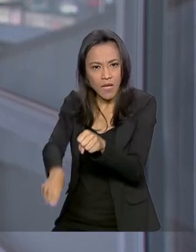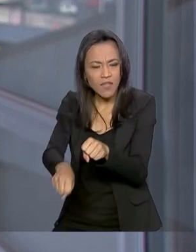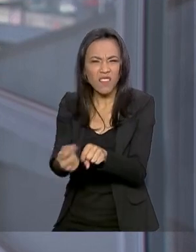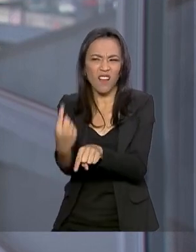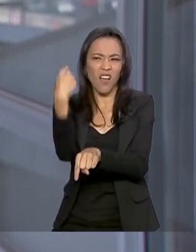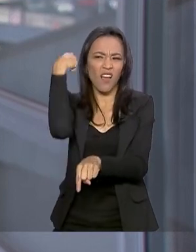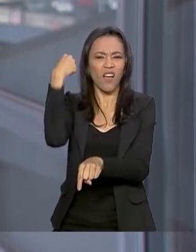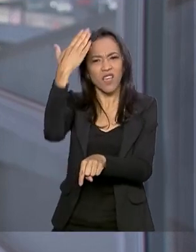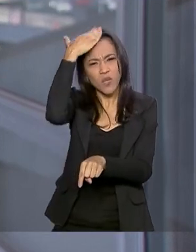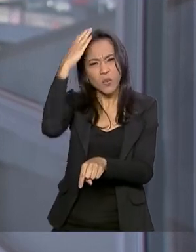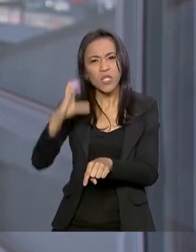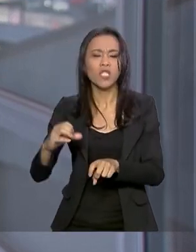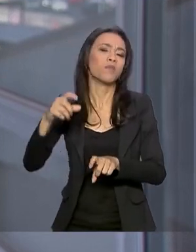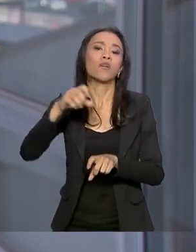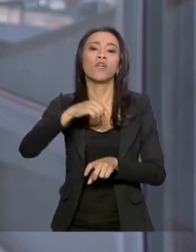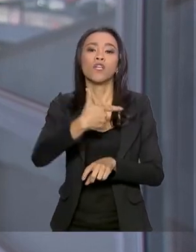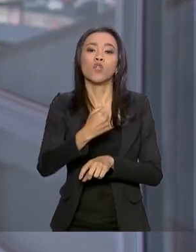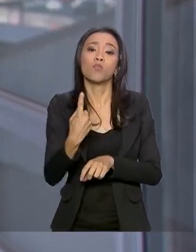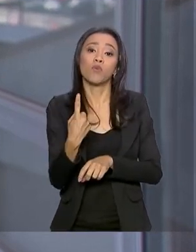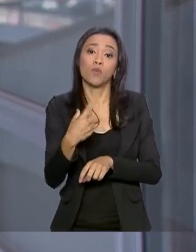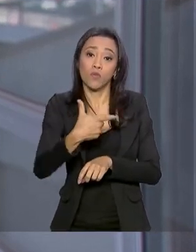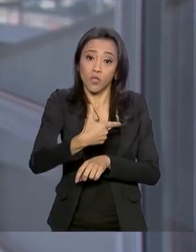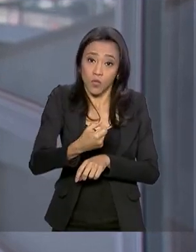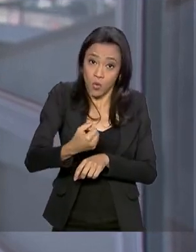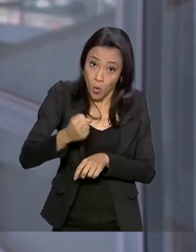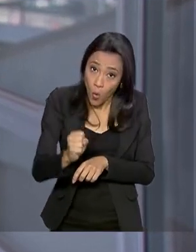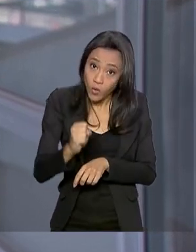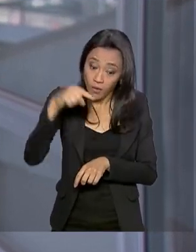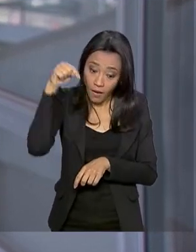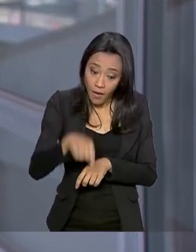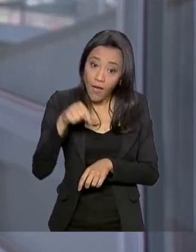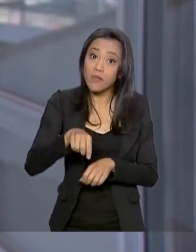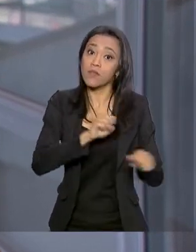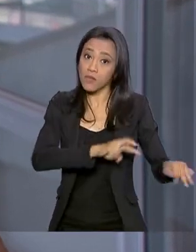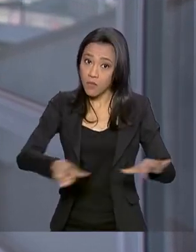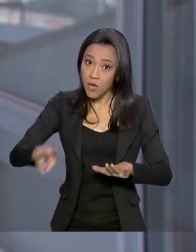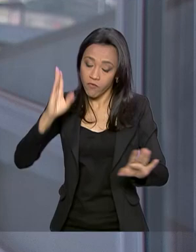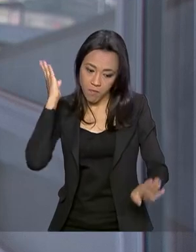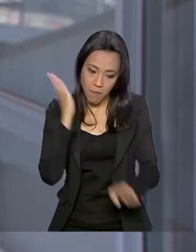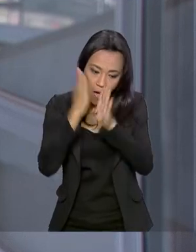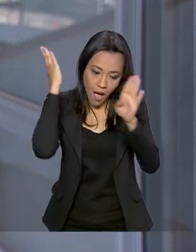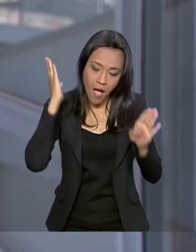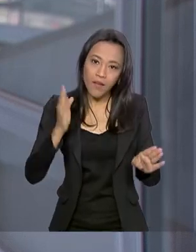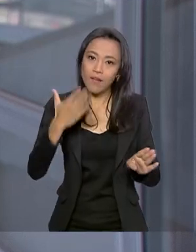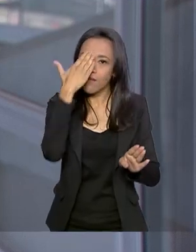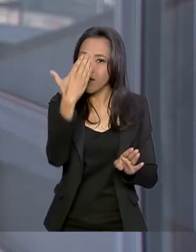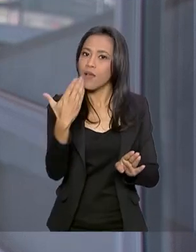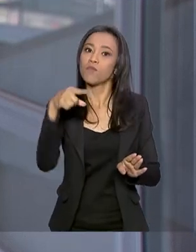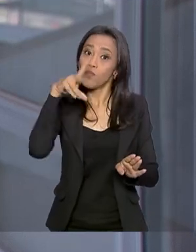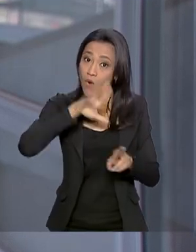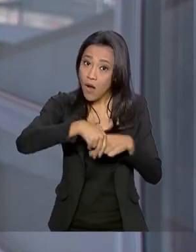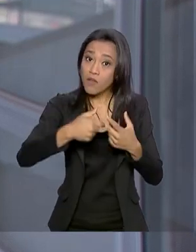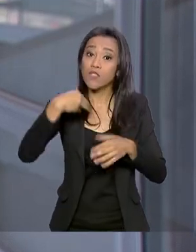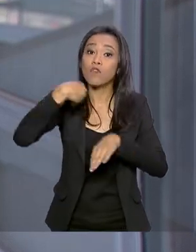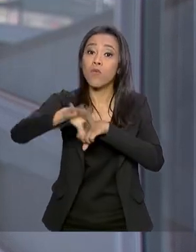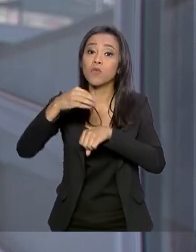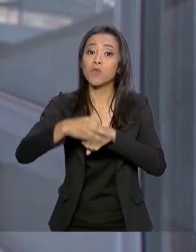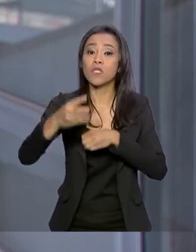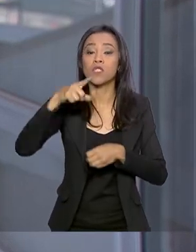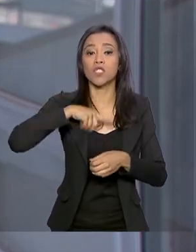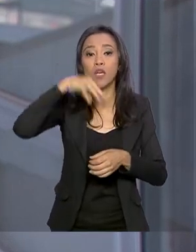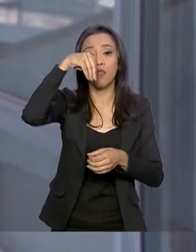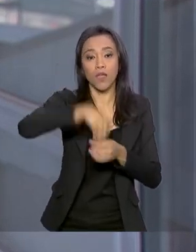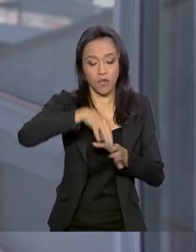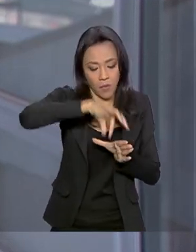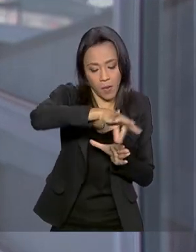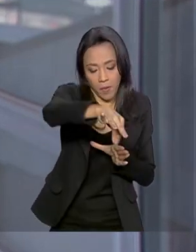2008. Esse caso foi solucionado nesta semana graças às informações que constavam desse banco de dados. Inclusive, o